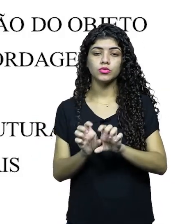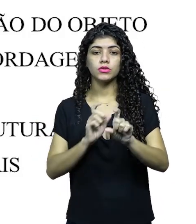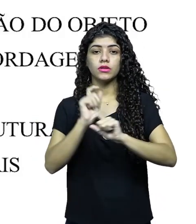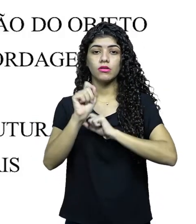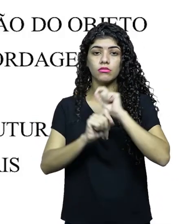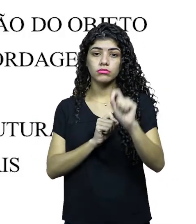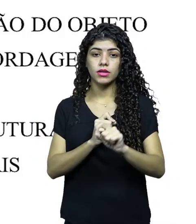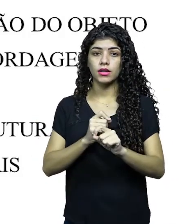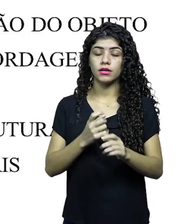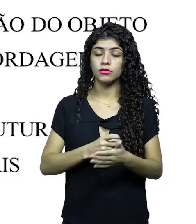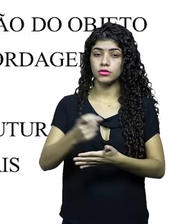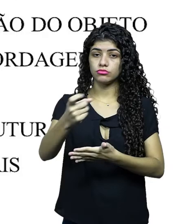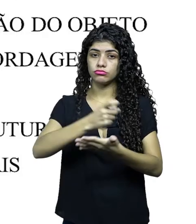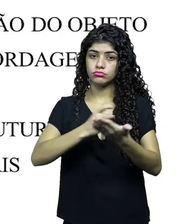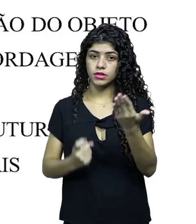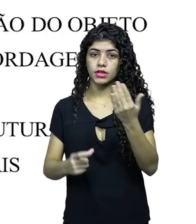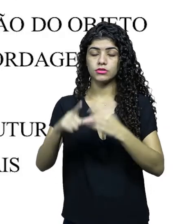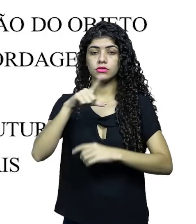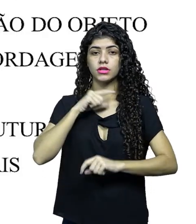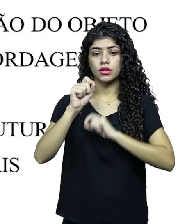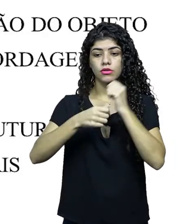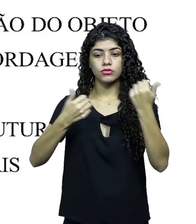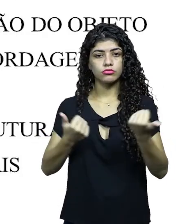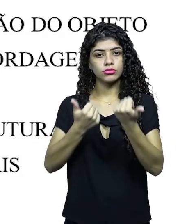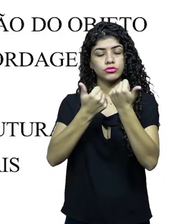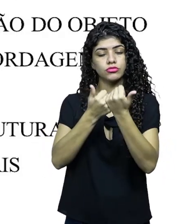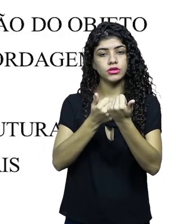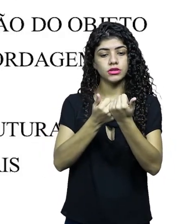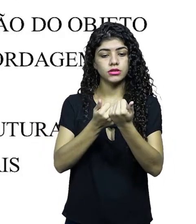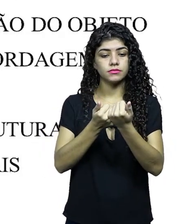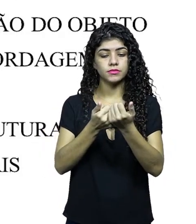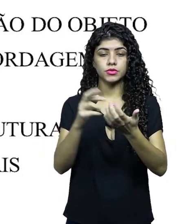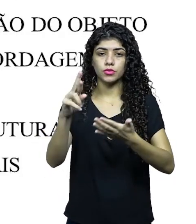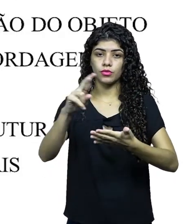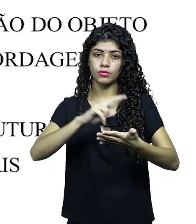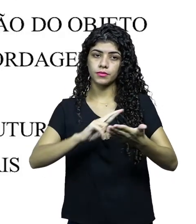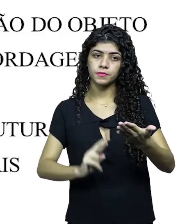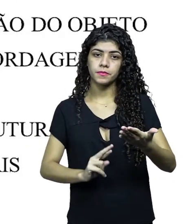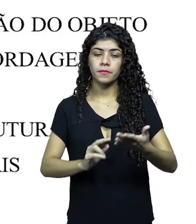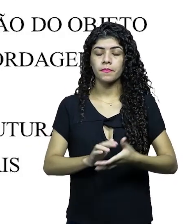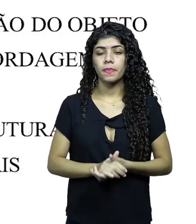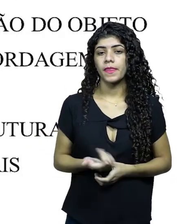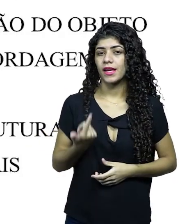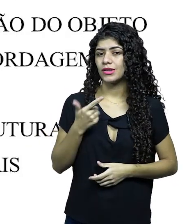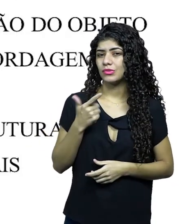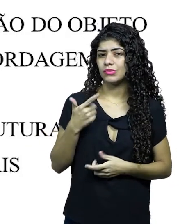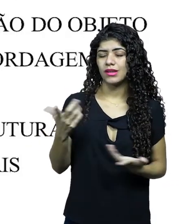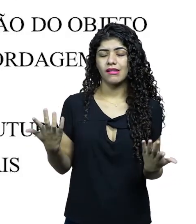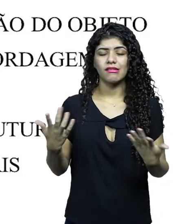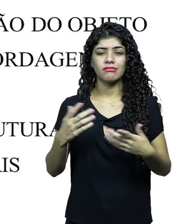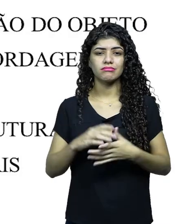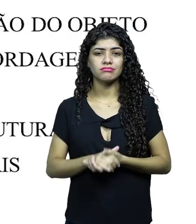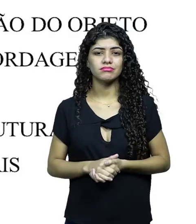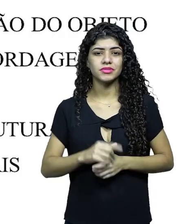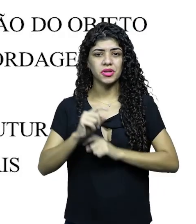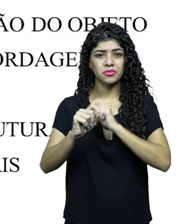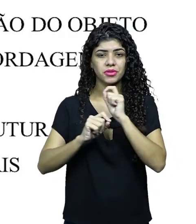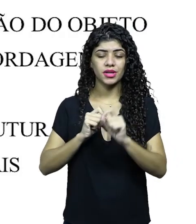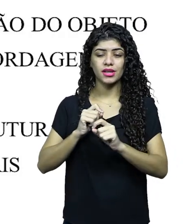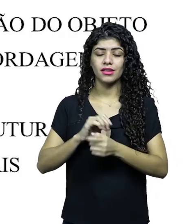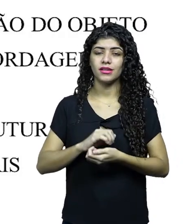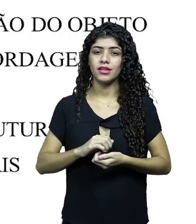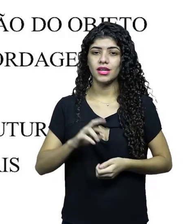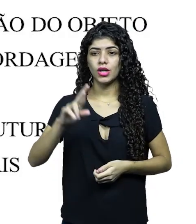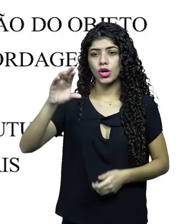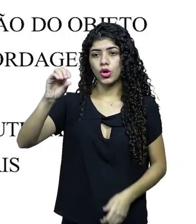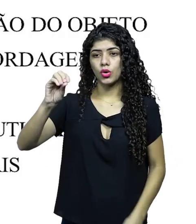estrutura. Sugestão de estrutura é justamente o texto que vai substituir o que seria o roteiro. Em documentário, não tem